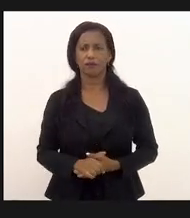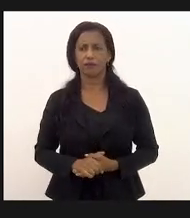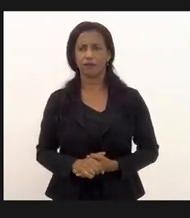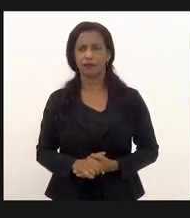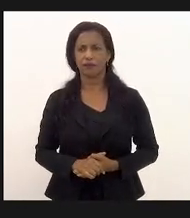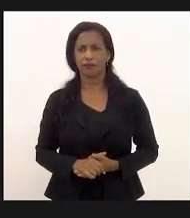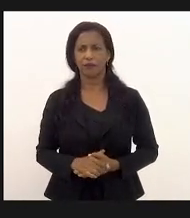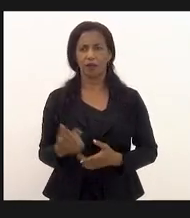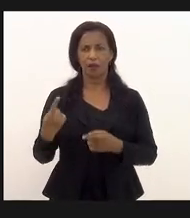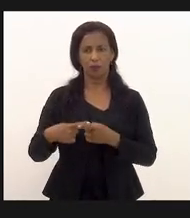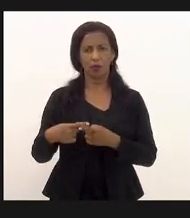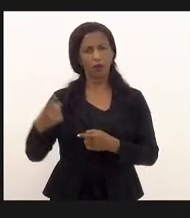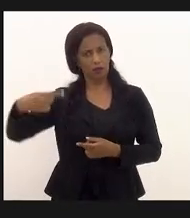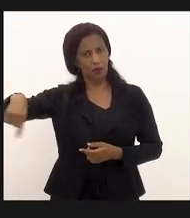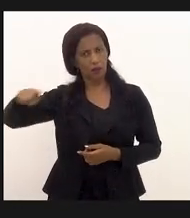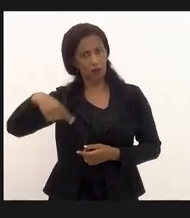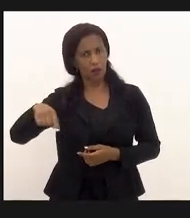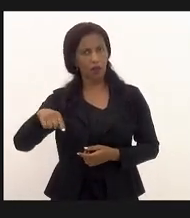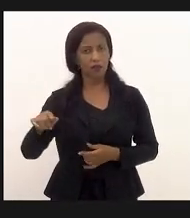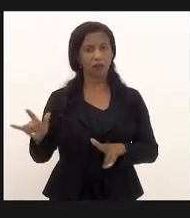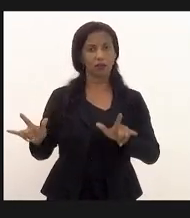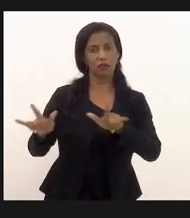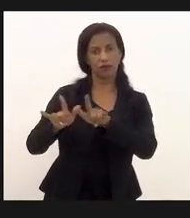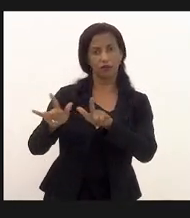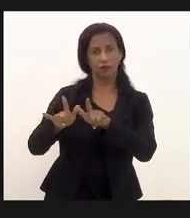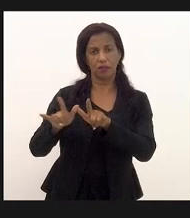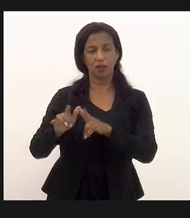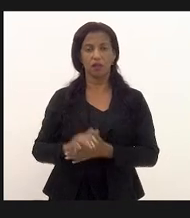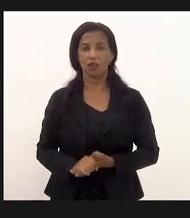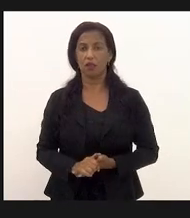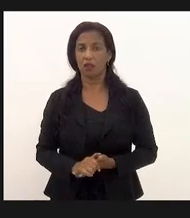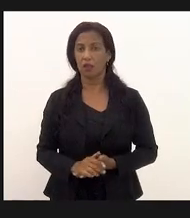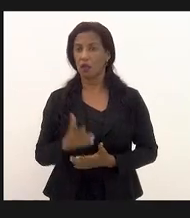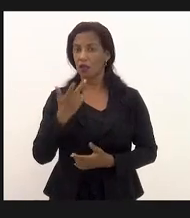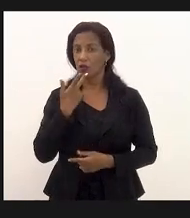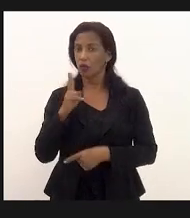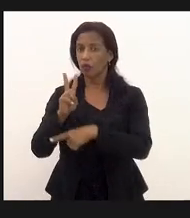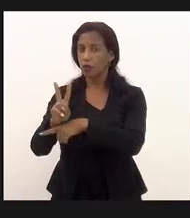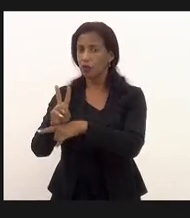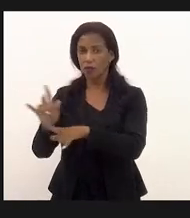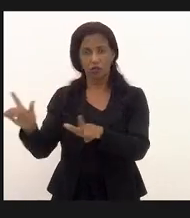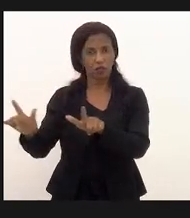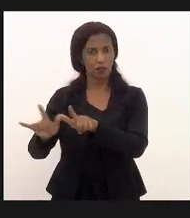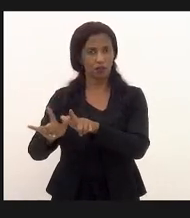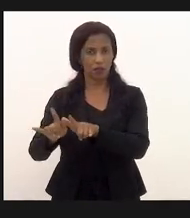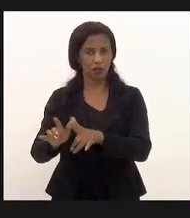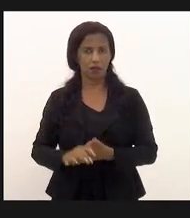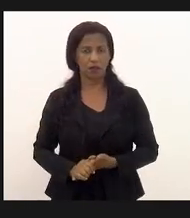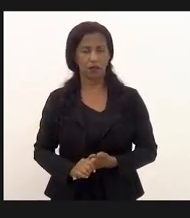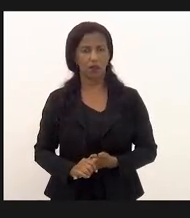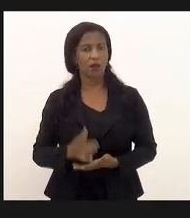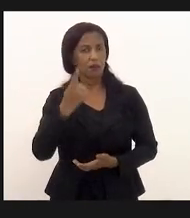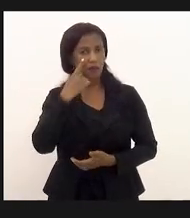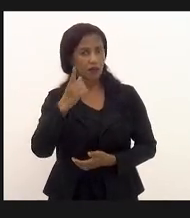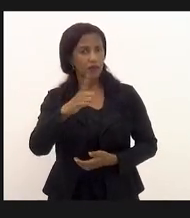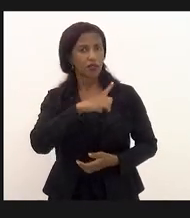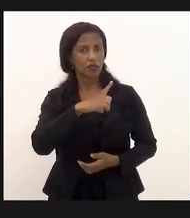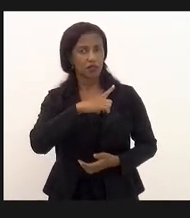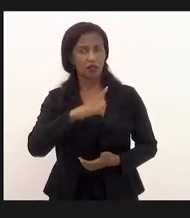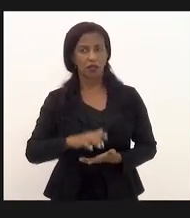porque essas são da milícia mais uma vez não estou defendendo a milícia mas veja que existe